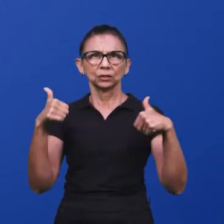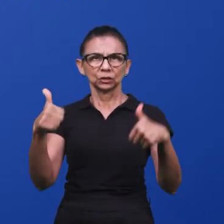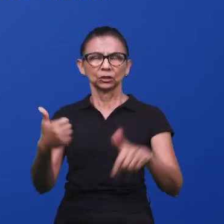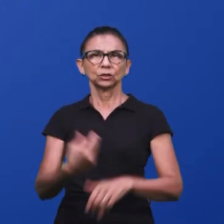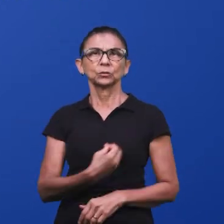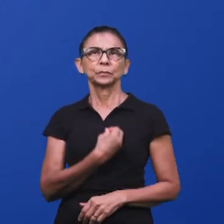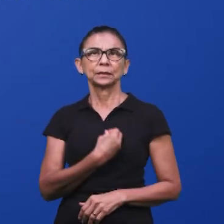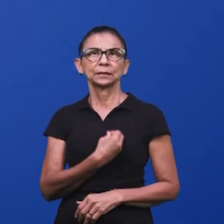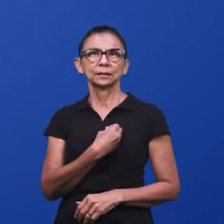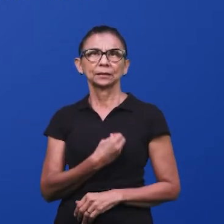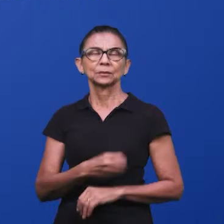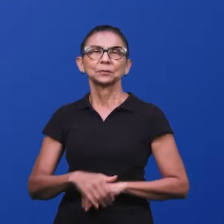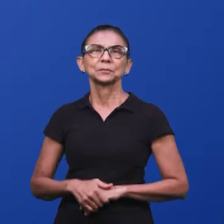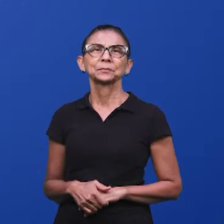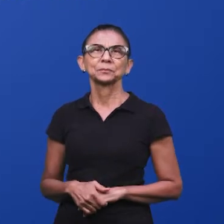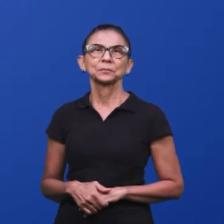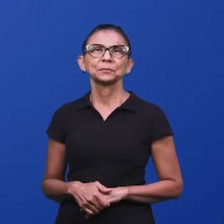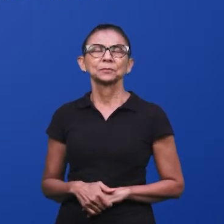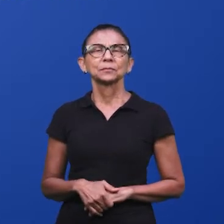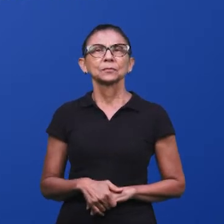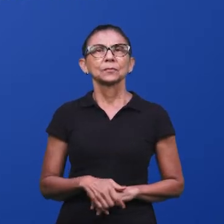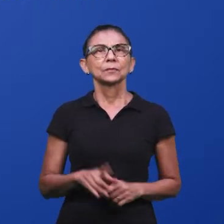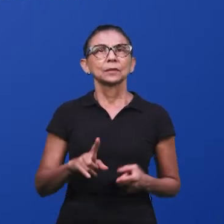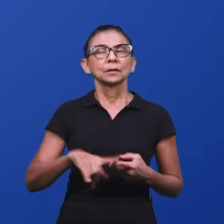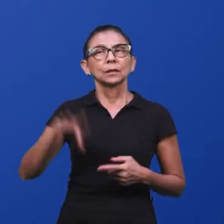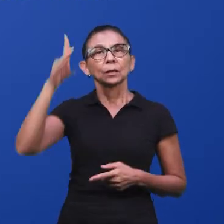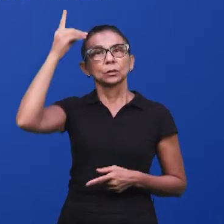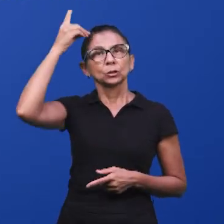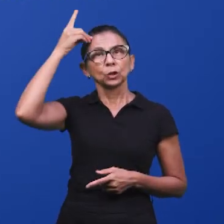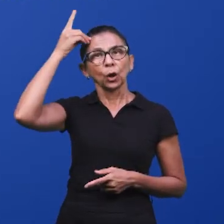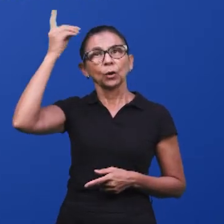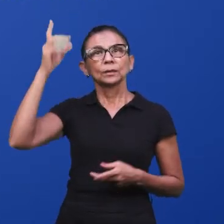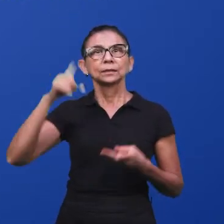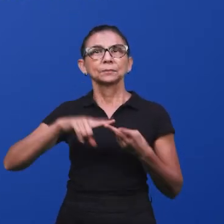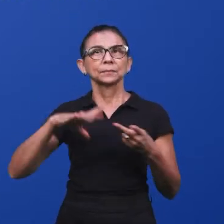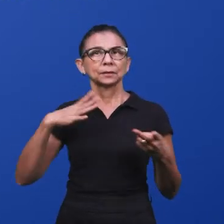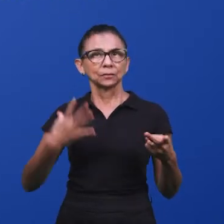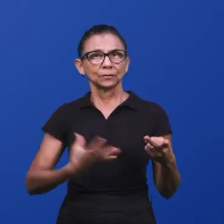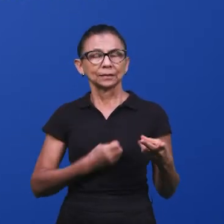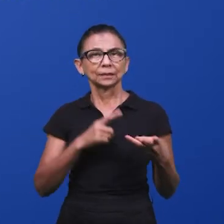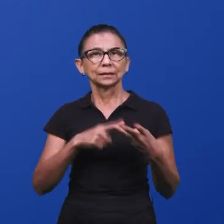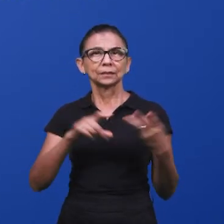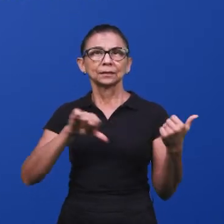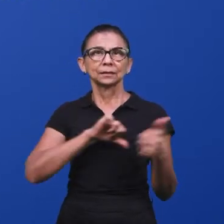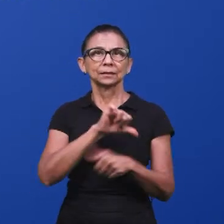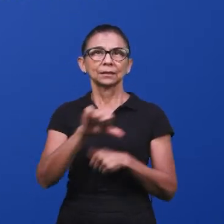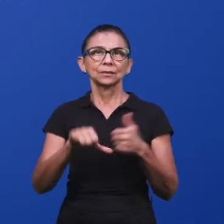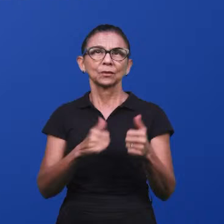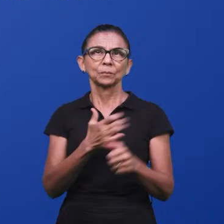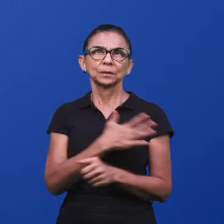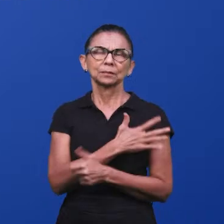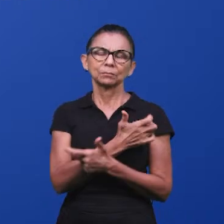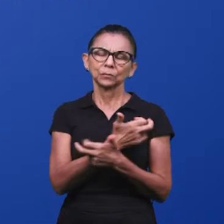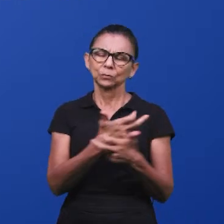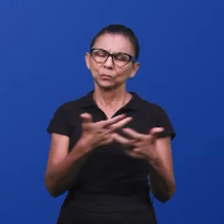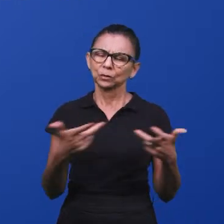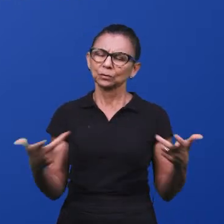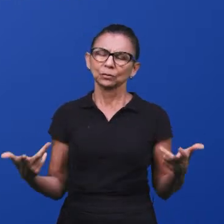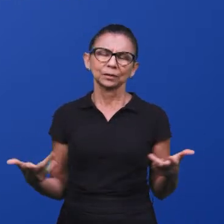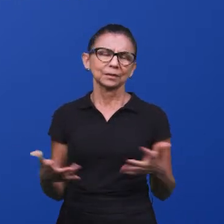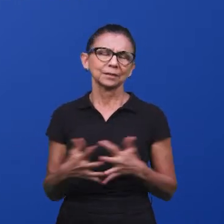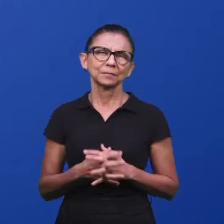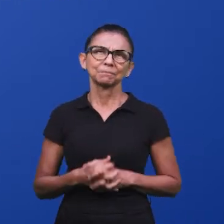em mezzo a nós, por exemplo, os donos espirituales, a salvezza, a transformação e tantas outras